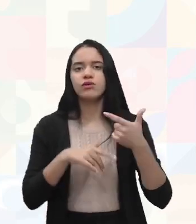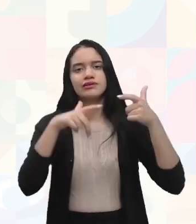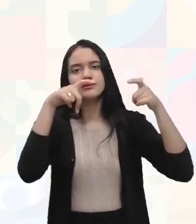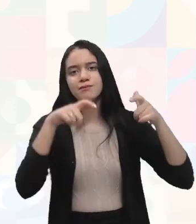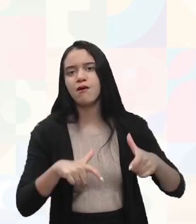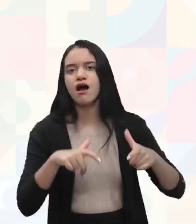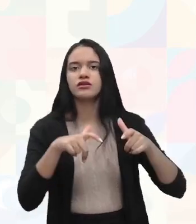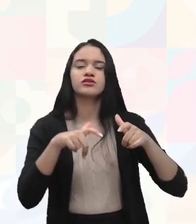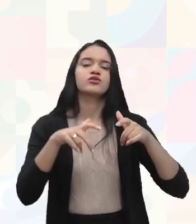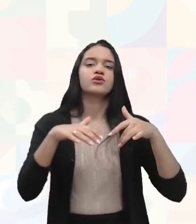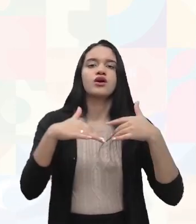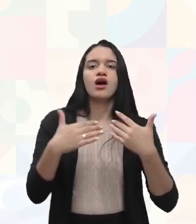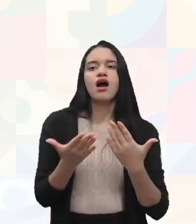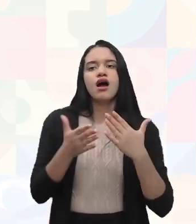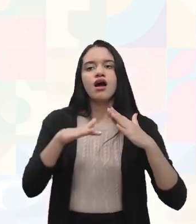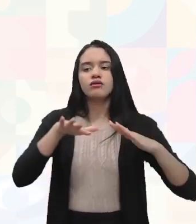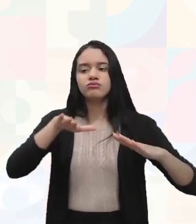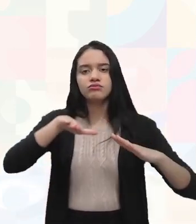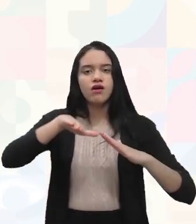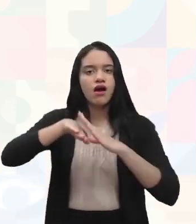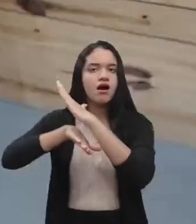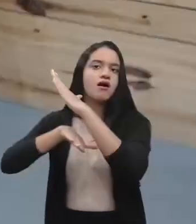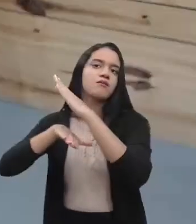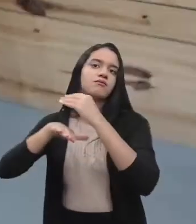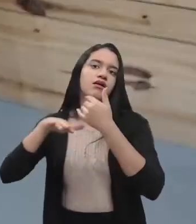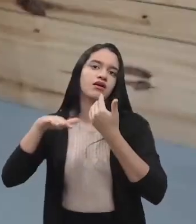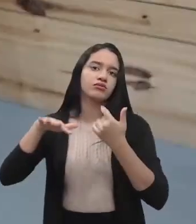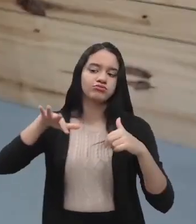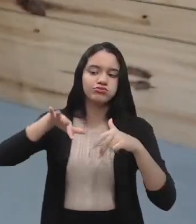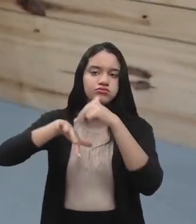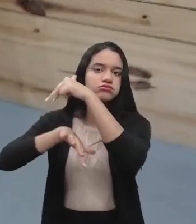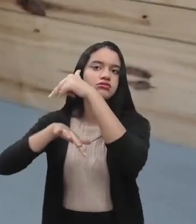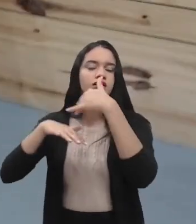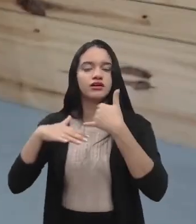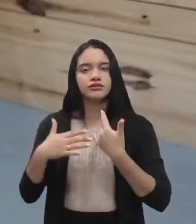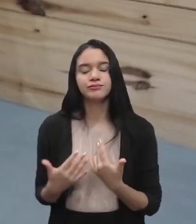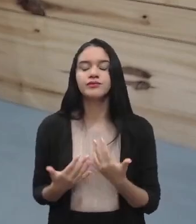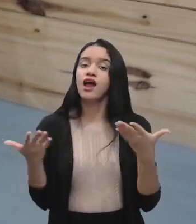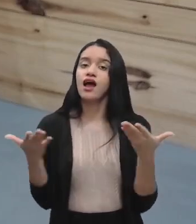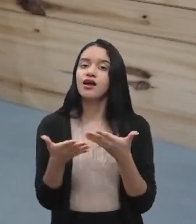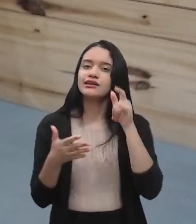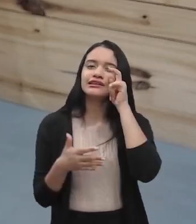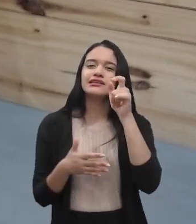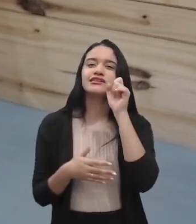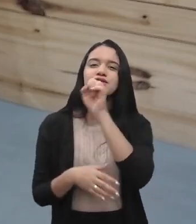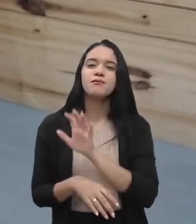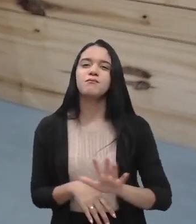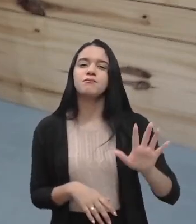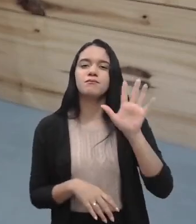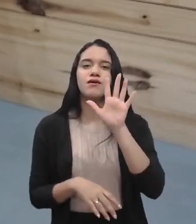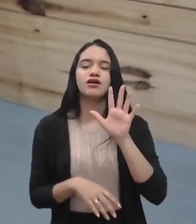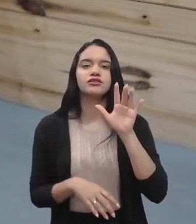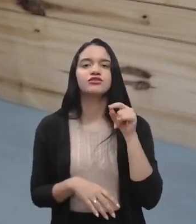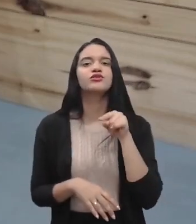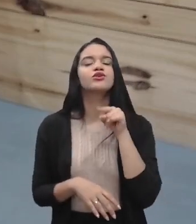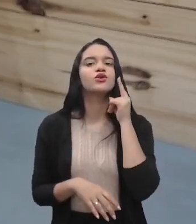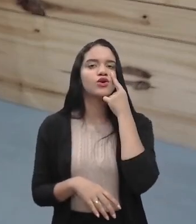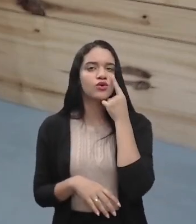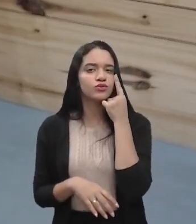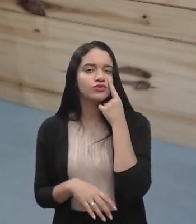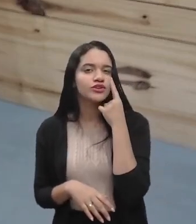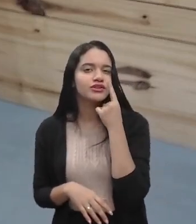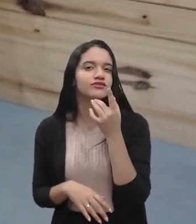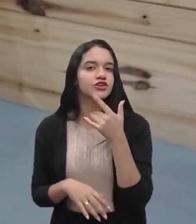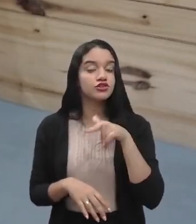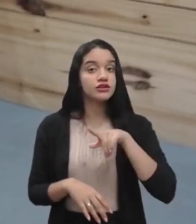buracos, né, rampas, escadas, tudo isso. Agora, é interessante naquela imagem que está ali, Taciana, você veja que